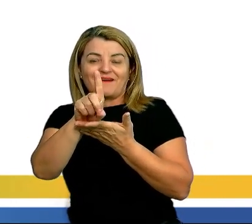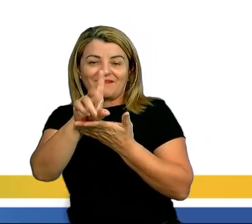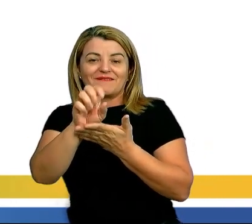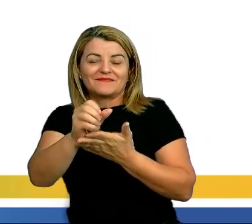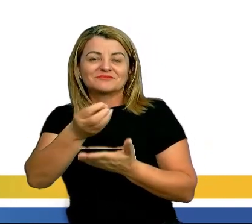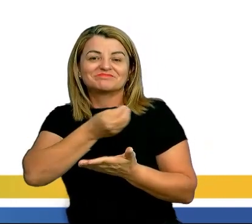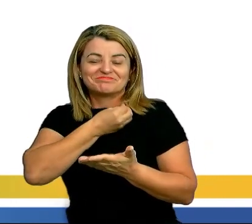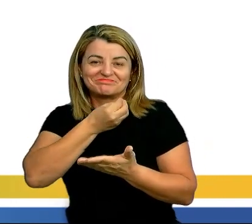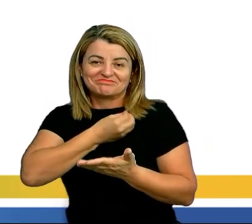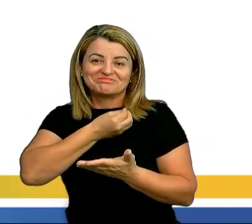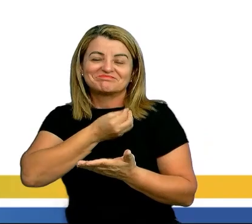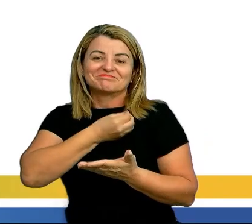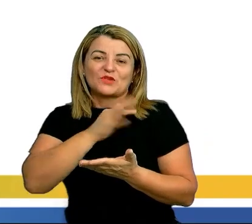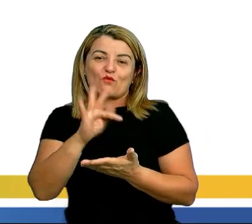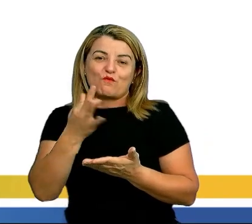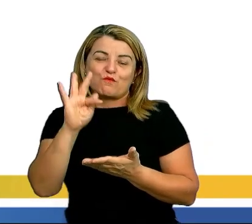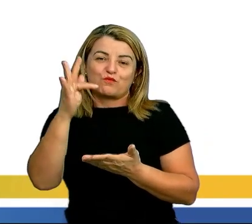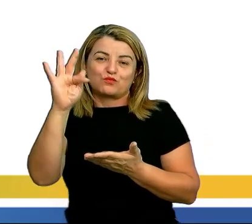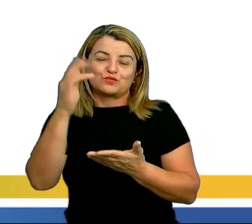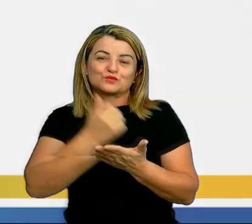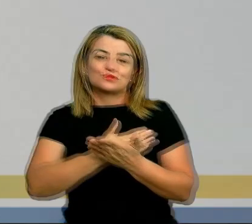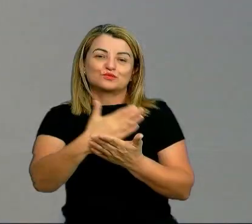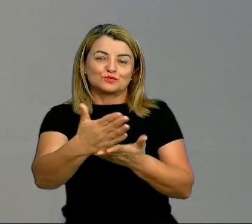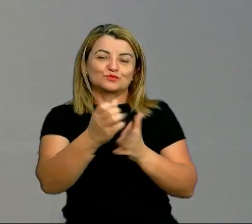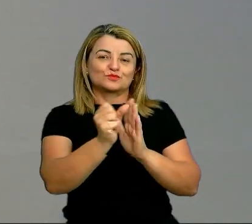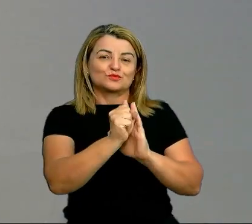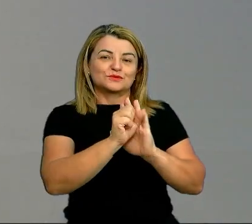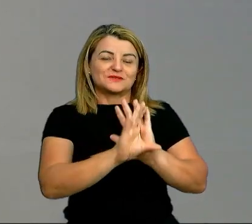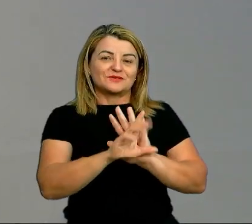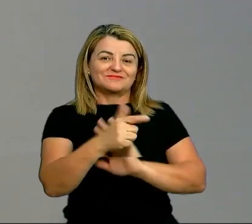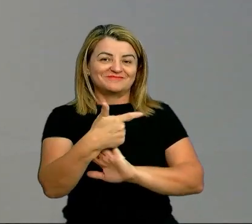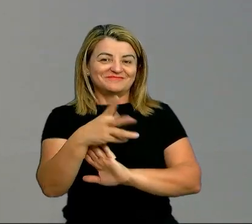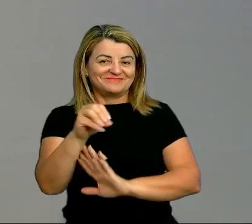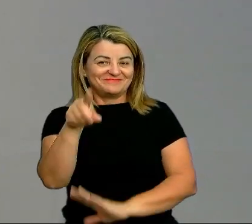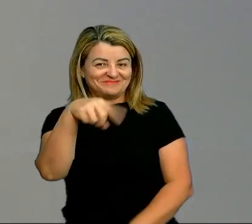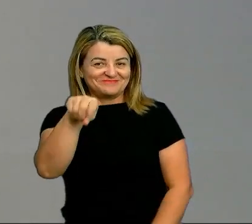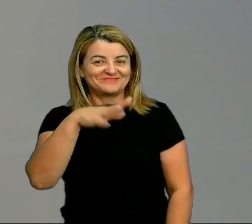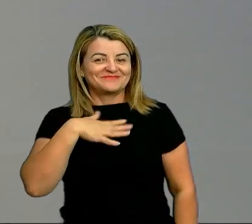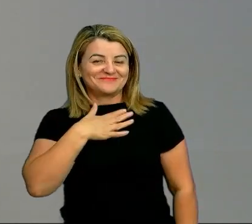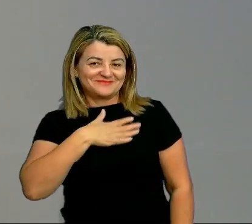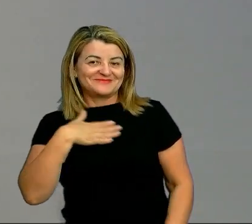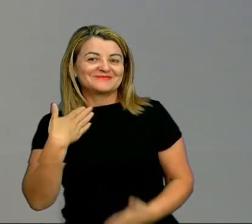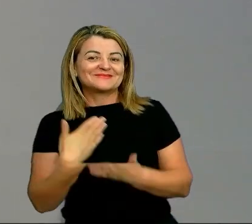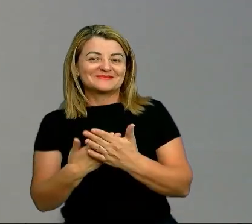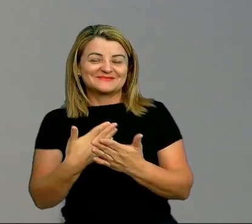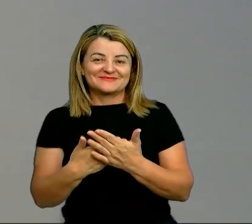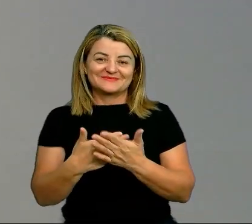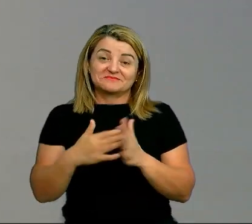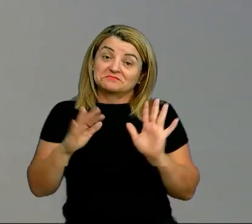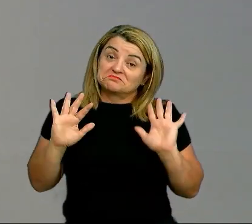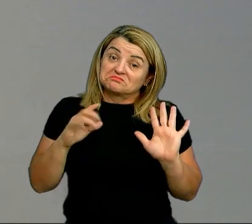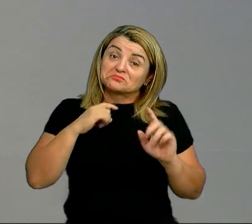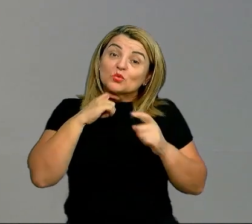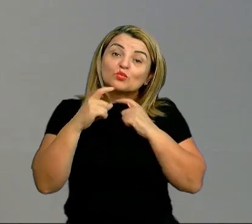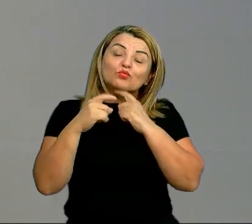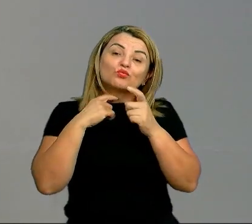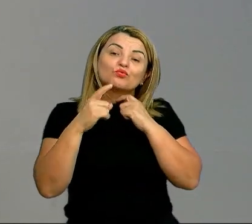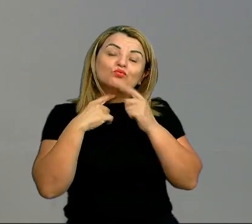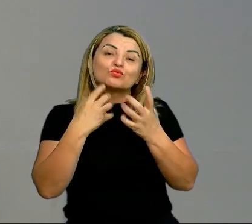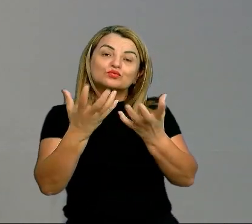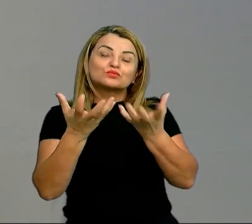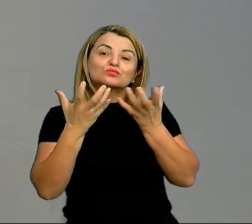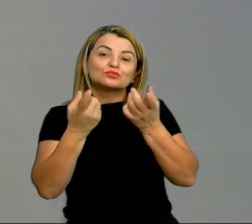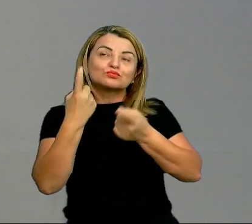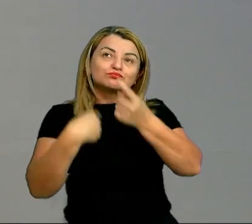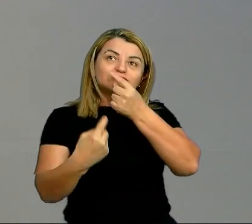no futurismo aí do início do século XX. E aí, gostou da aula? Se você ficou com algumas dúvidas, se quiser